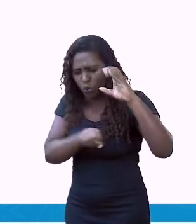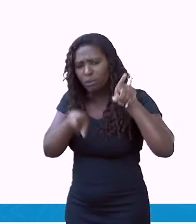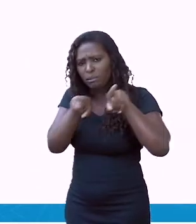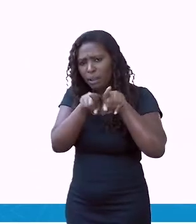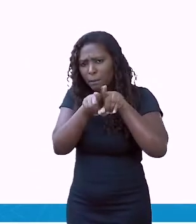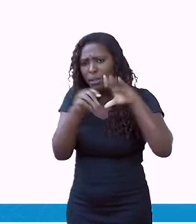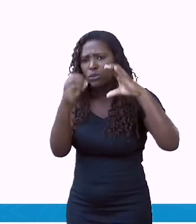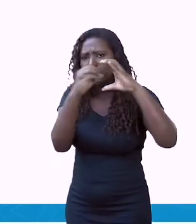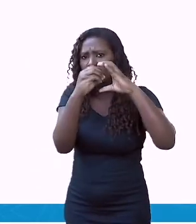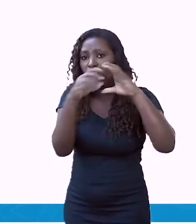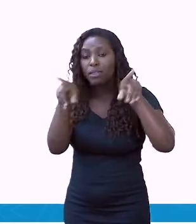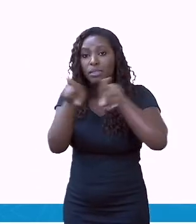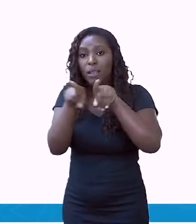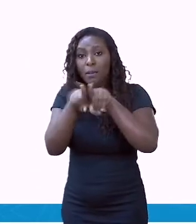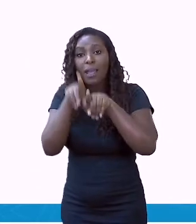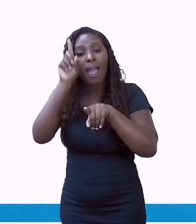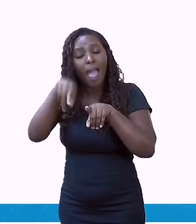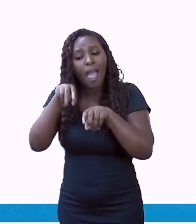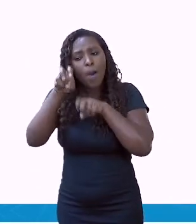mecanizada.